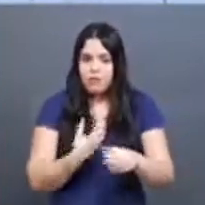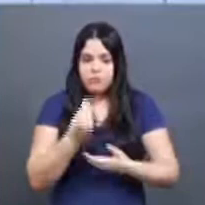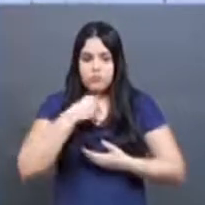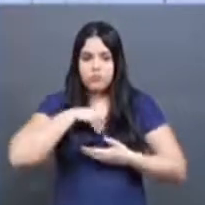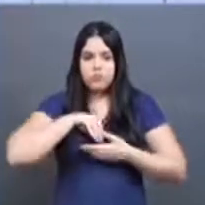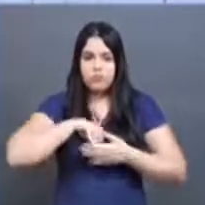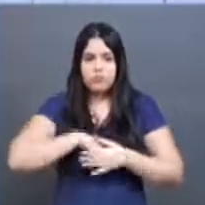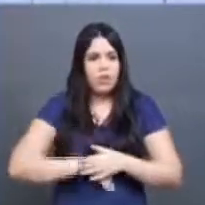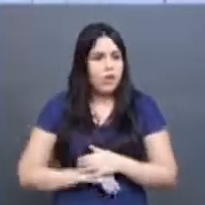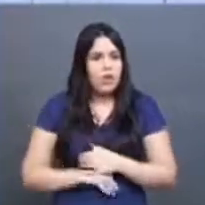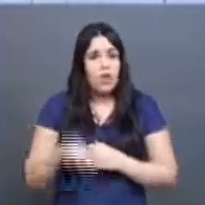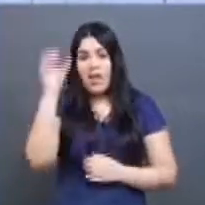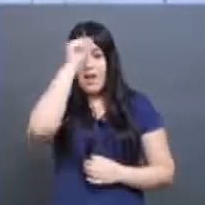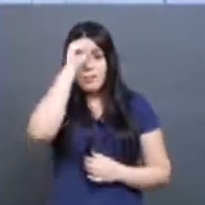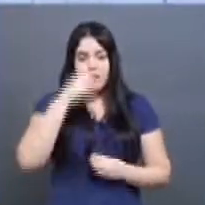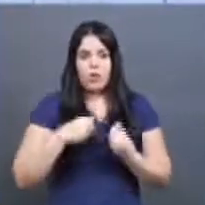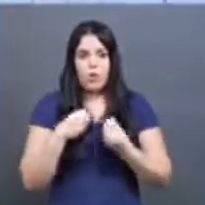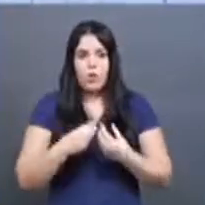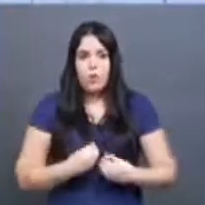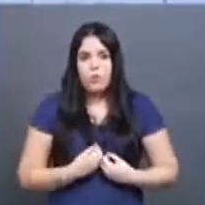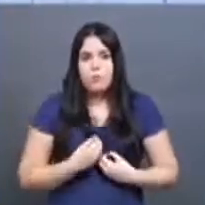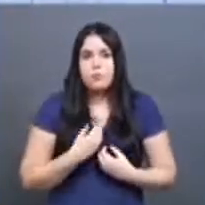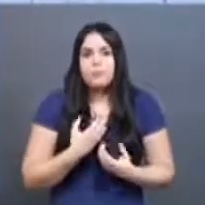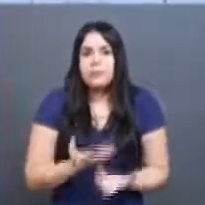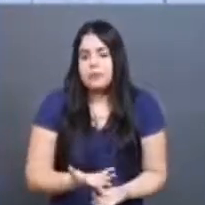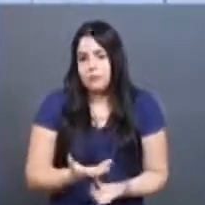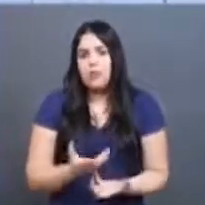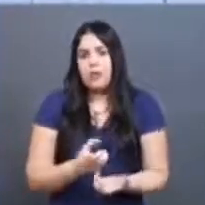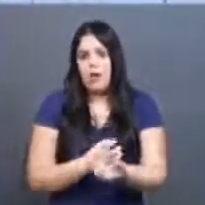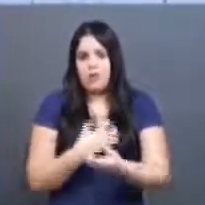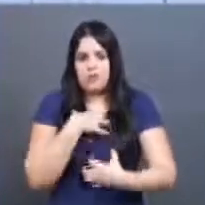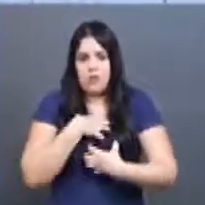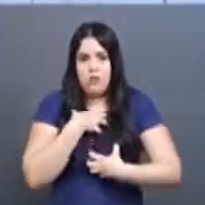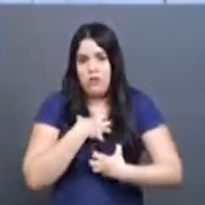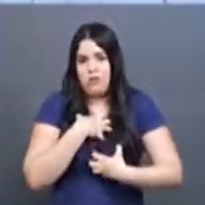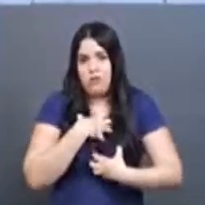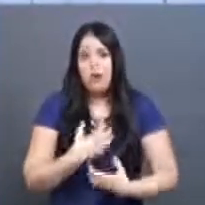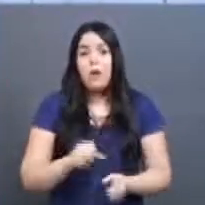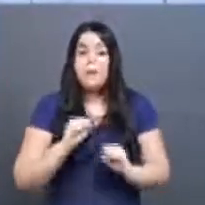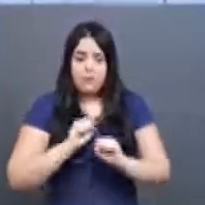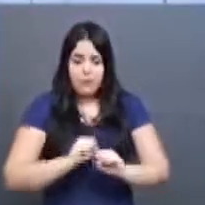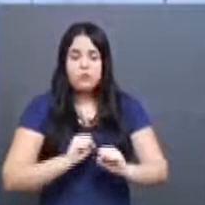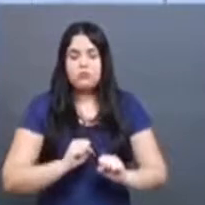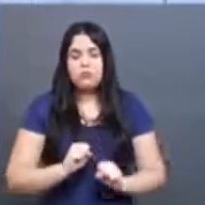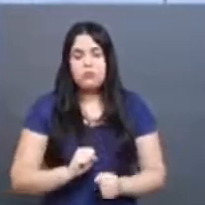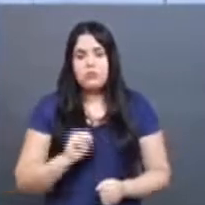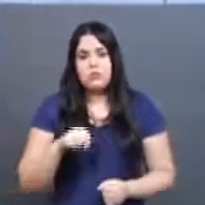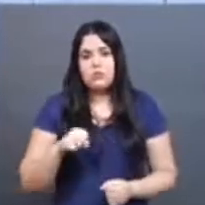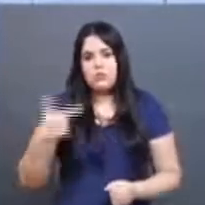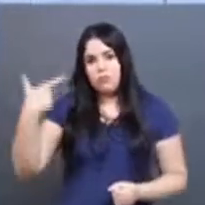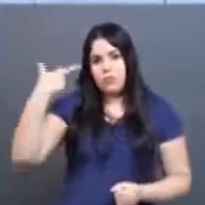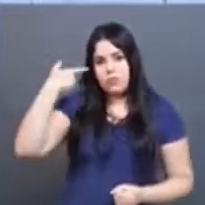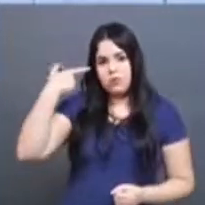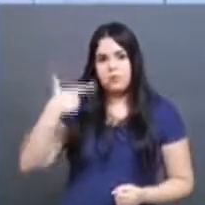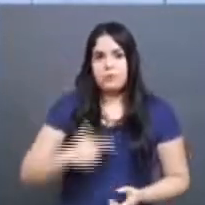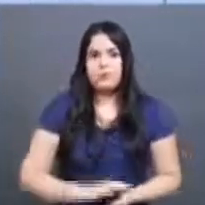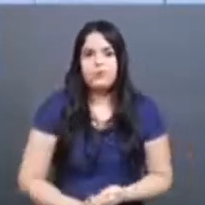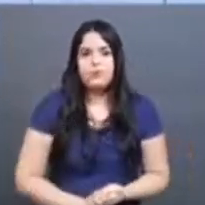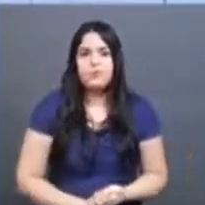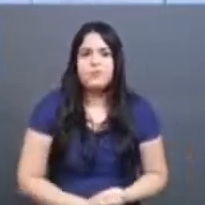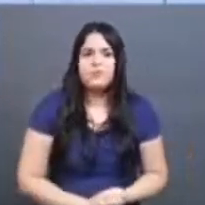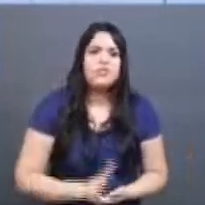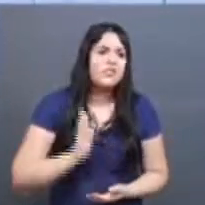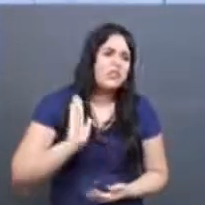aprendeu a colocar a raiva de uma maneira positiva. E isso pode, sim, levar a suicídio. A gente